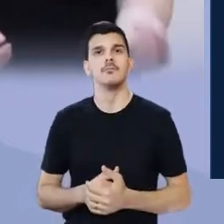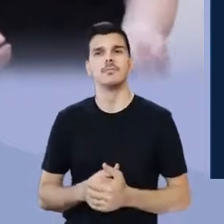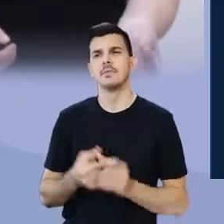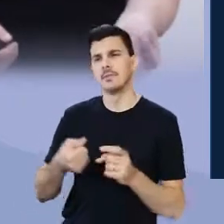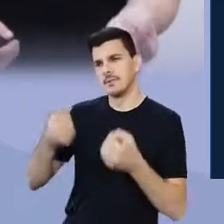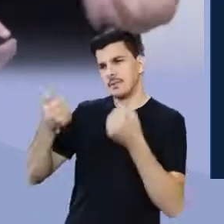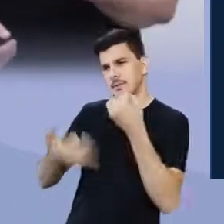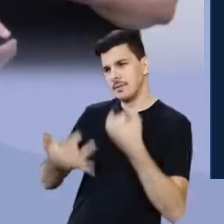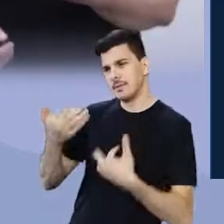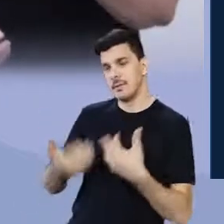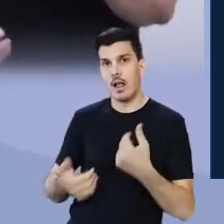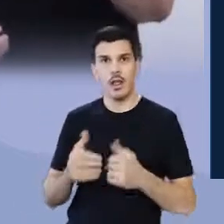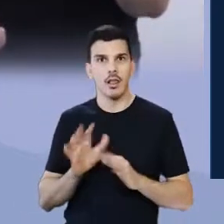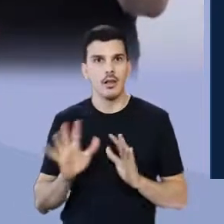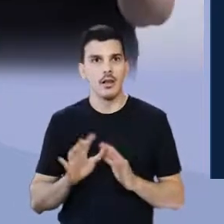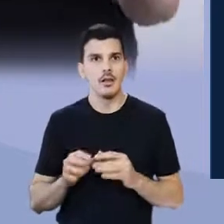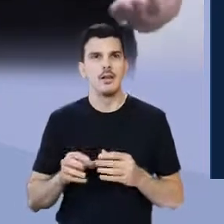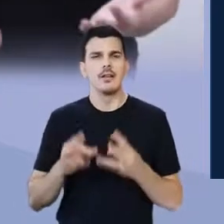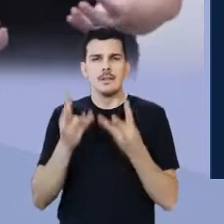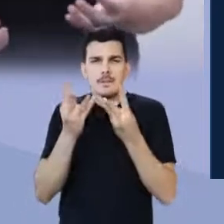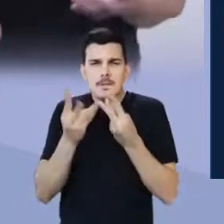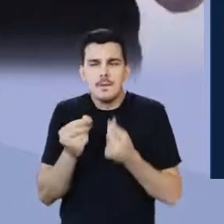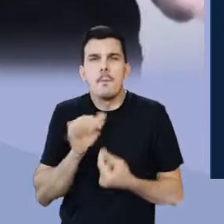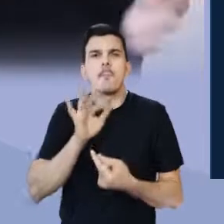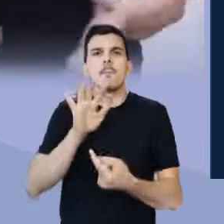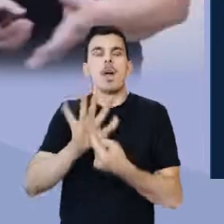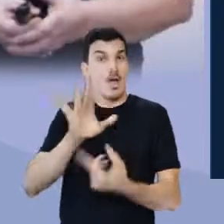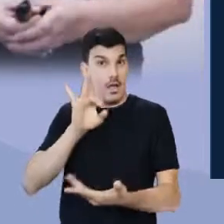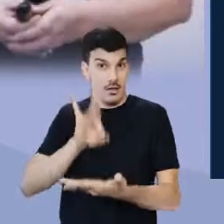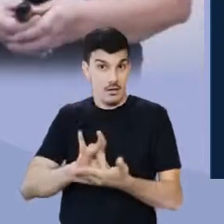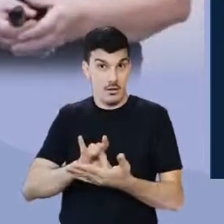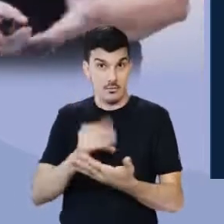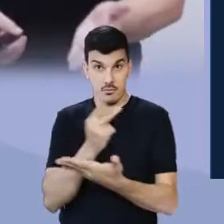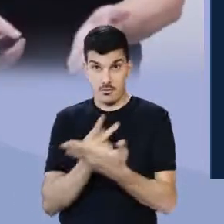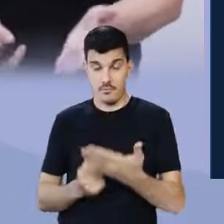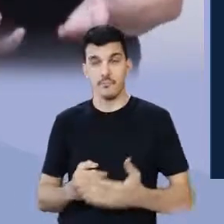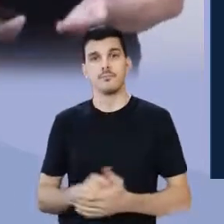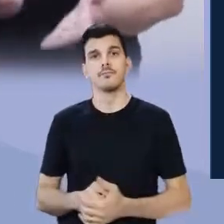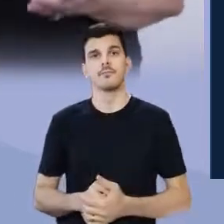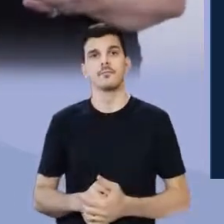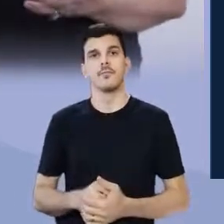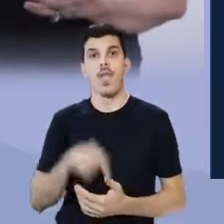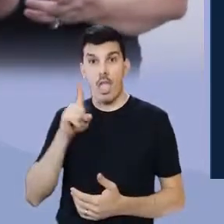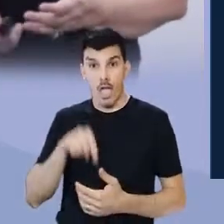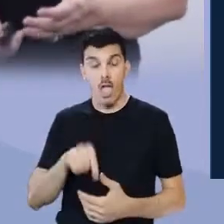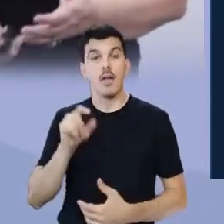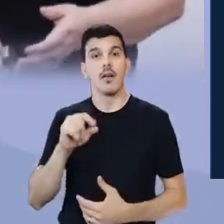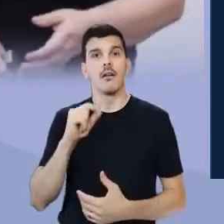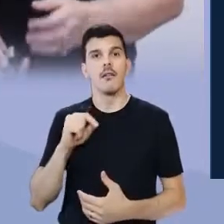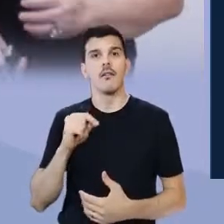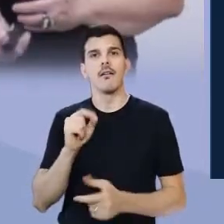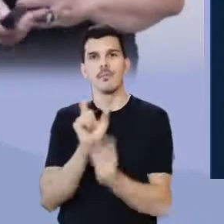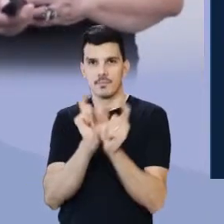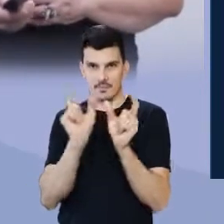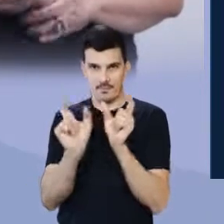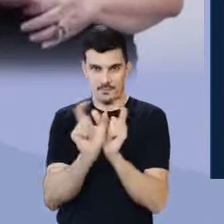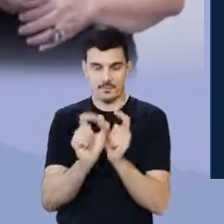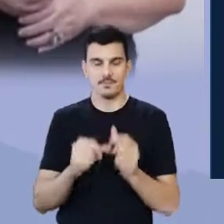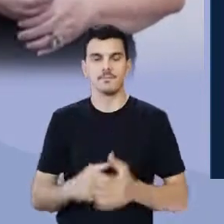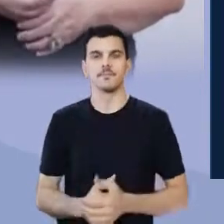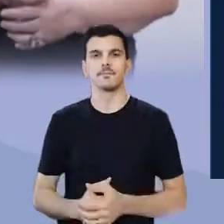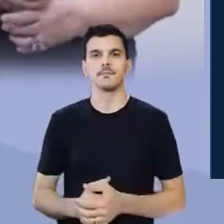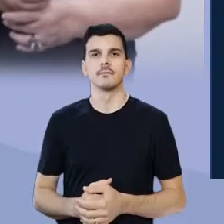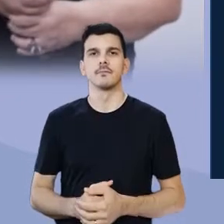dissertando, não, exprimindo a própria poesia. Isso é papel metalinguístico.